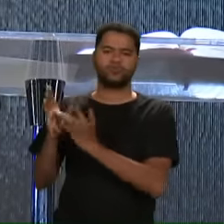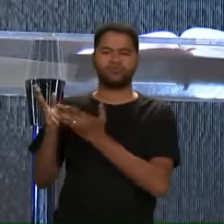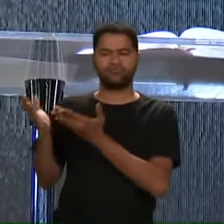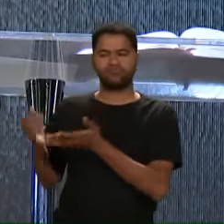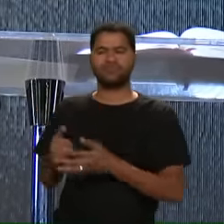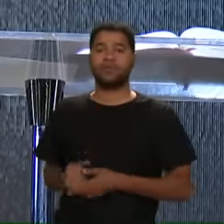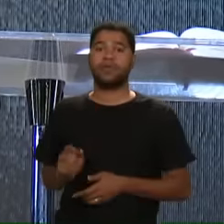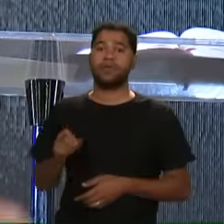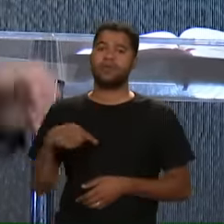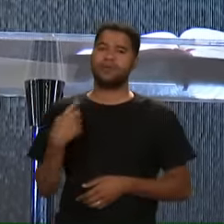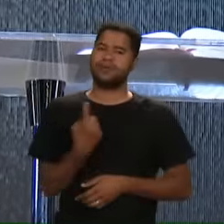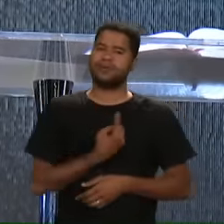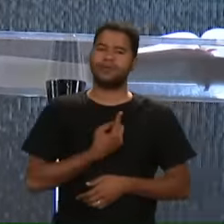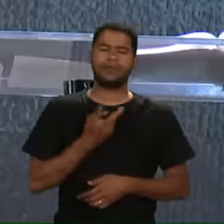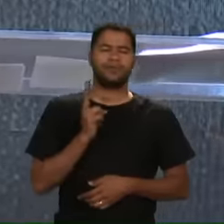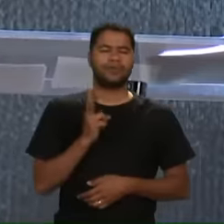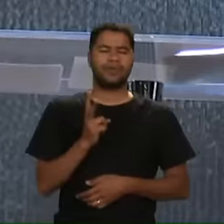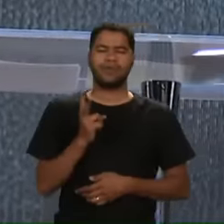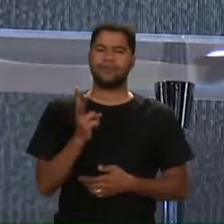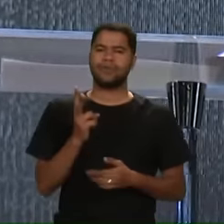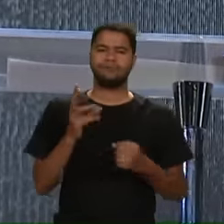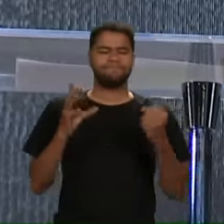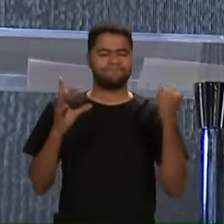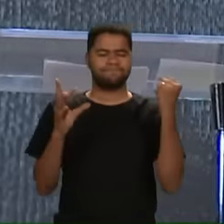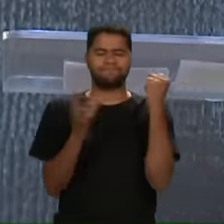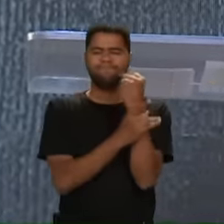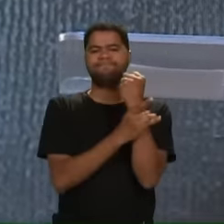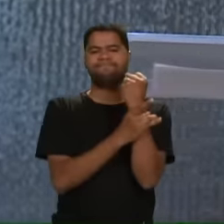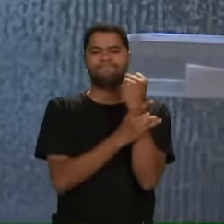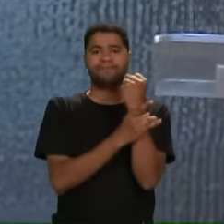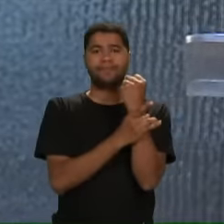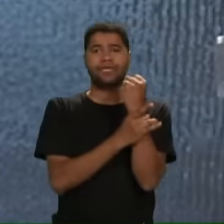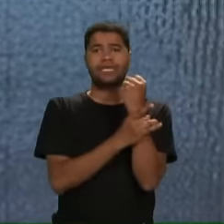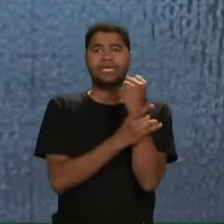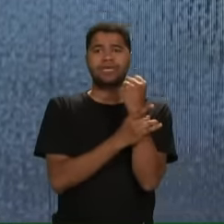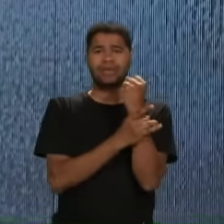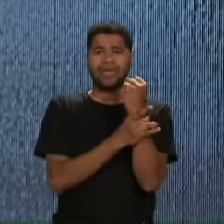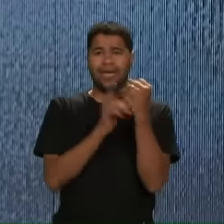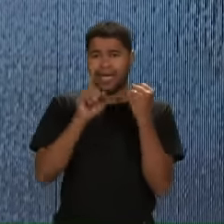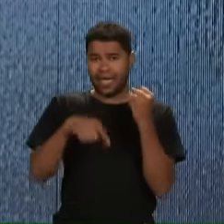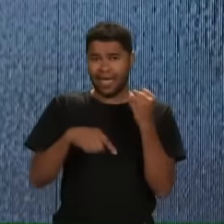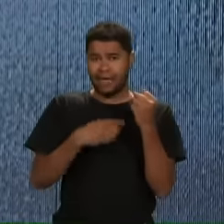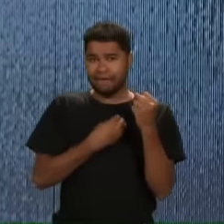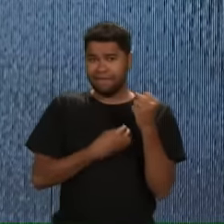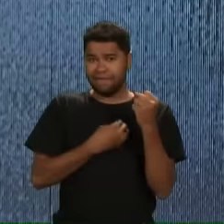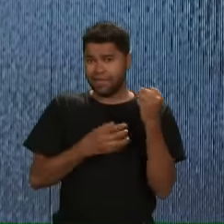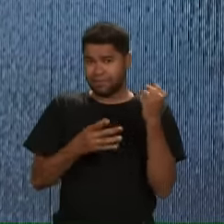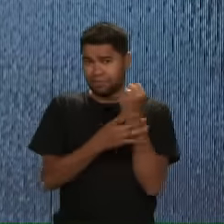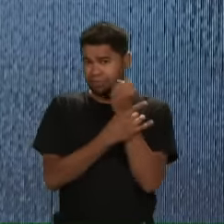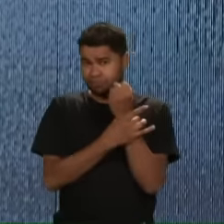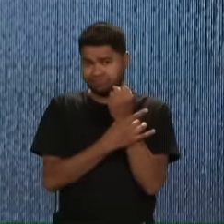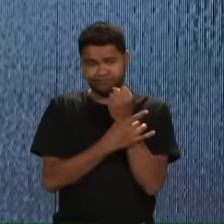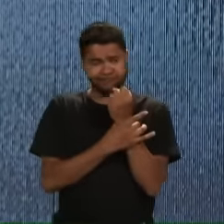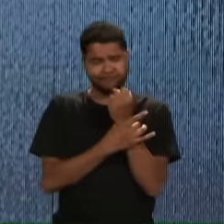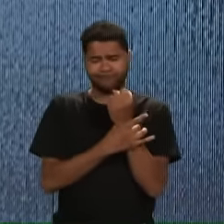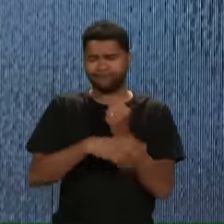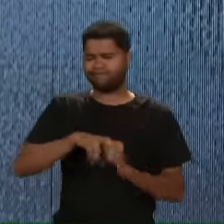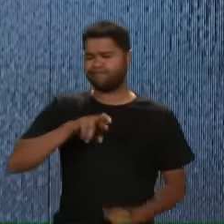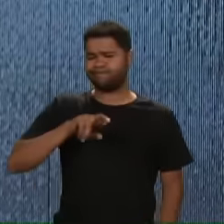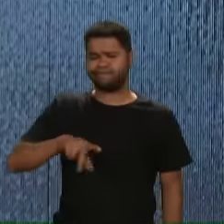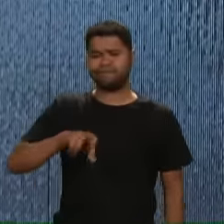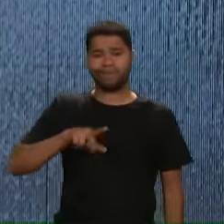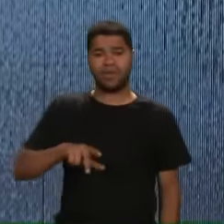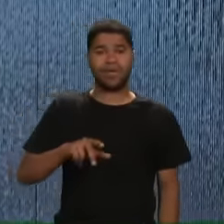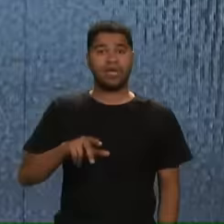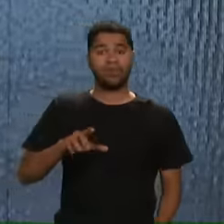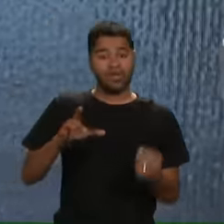Nós queremos sempre uma coisa Segurança Sua segurança Não é o seu seguro de vida Querida Sua